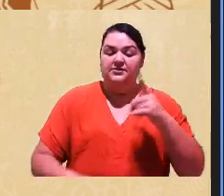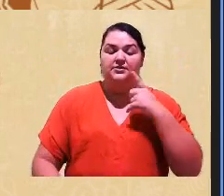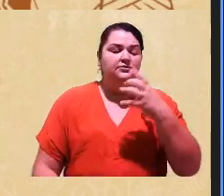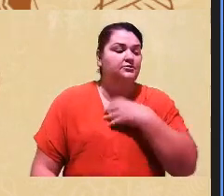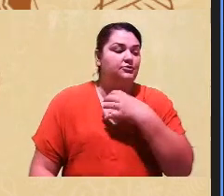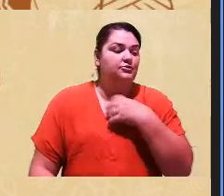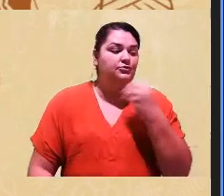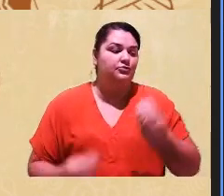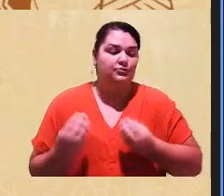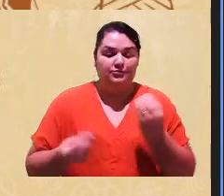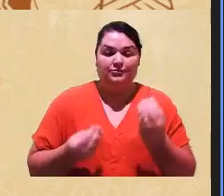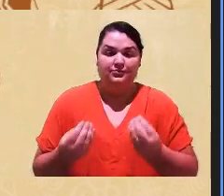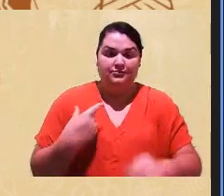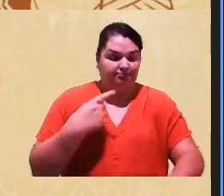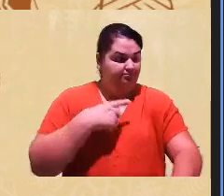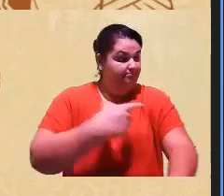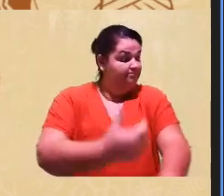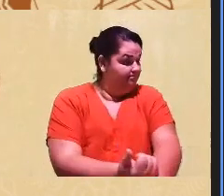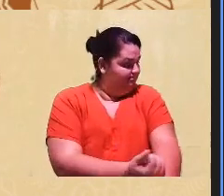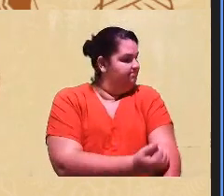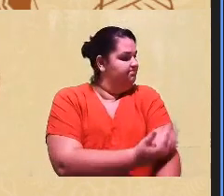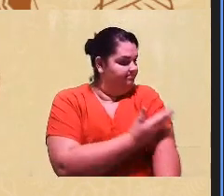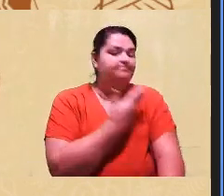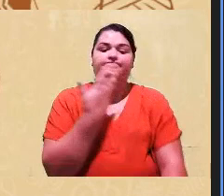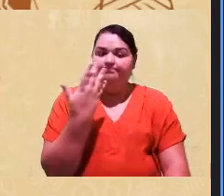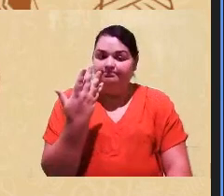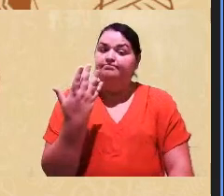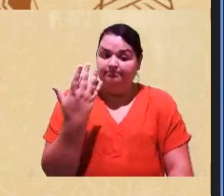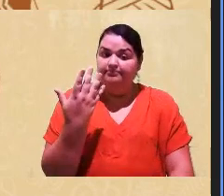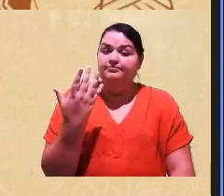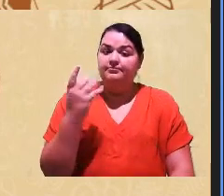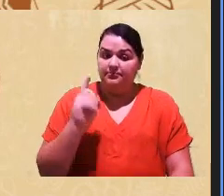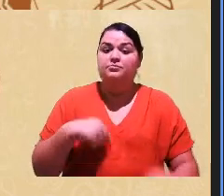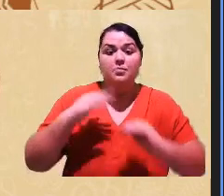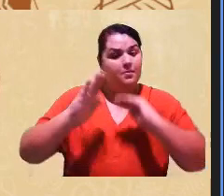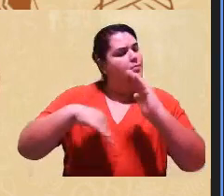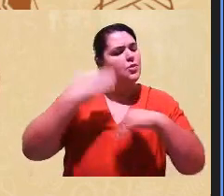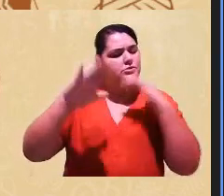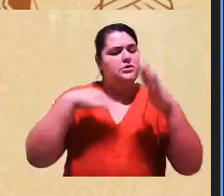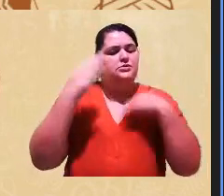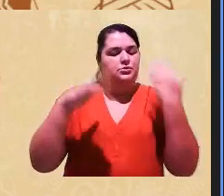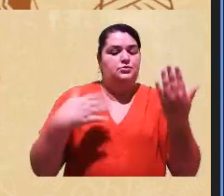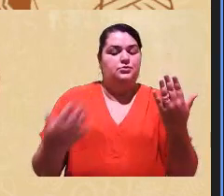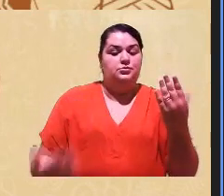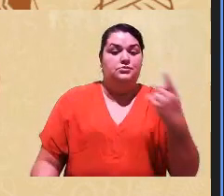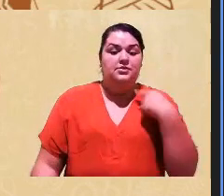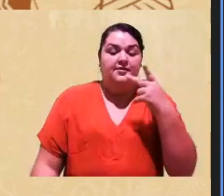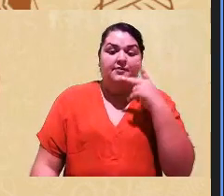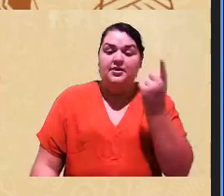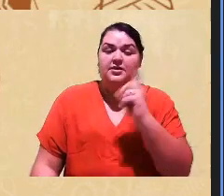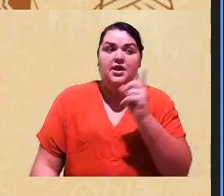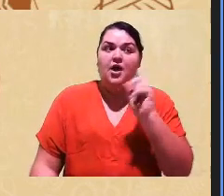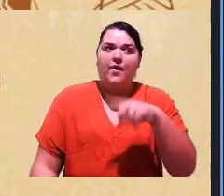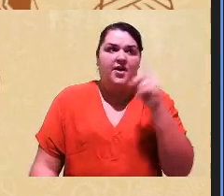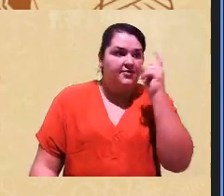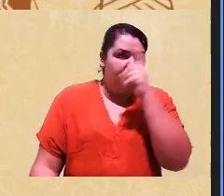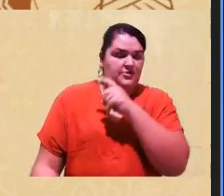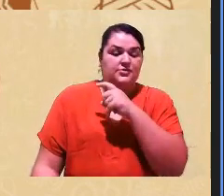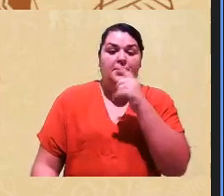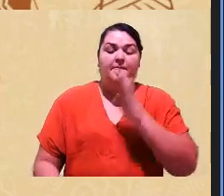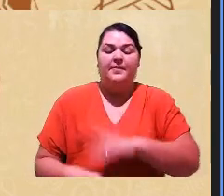E, ó, estou arrepiada aqui, porque realmente é um processo que eu estou falando que não é difícil, mas ele é